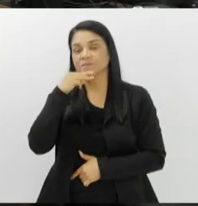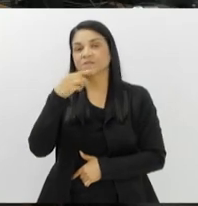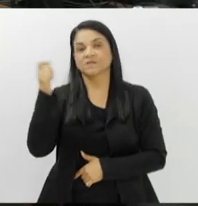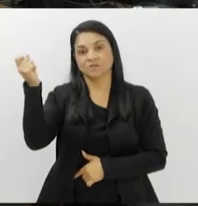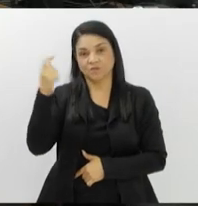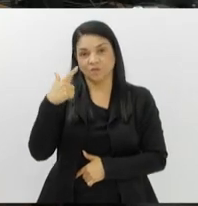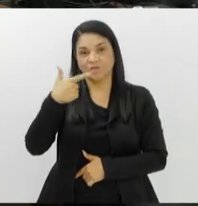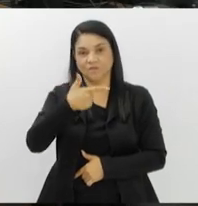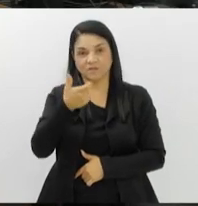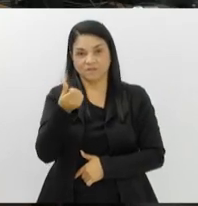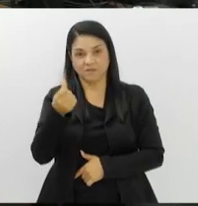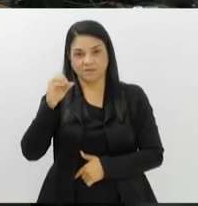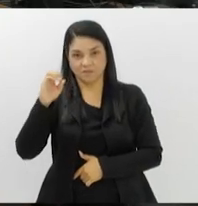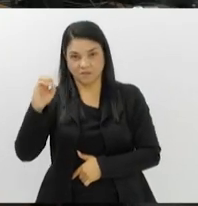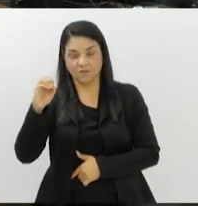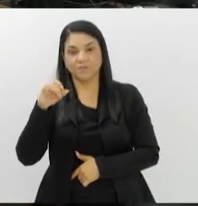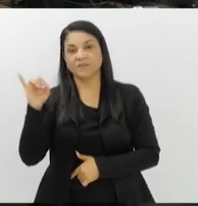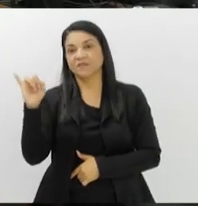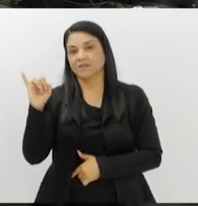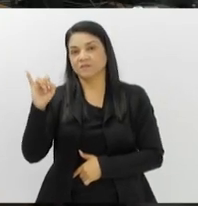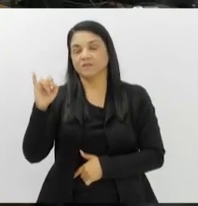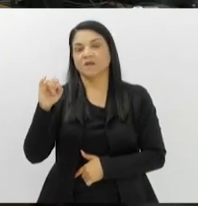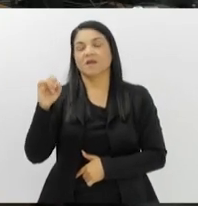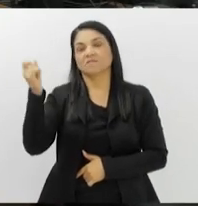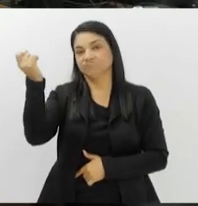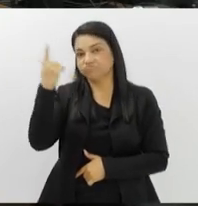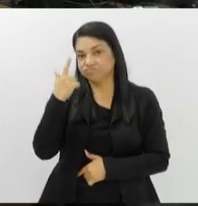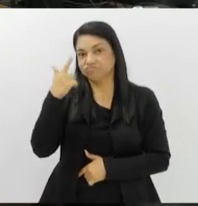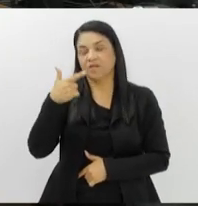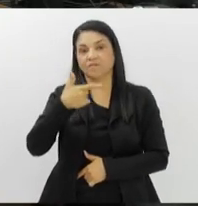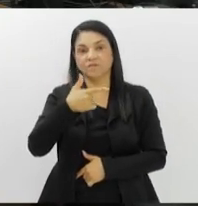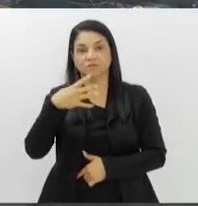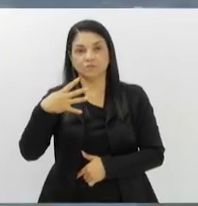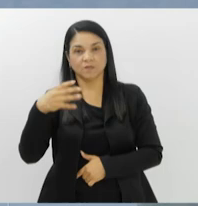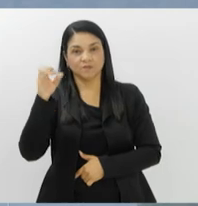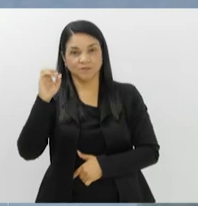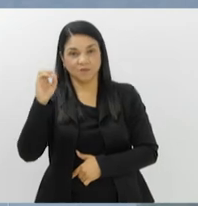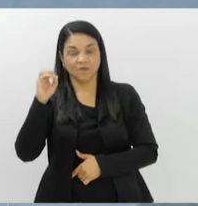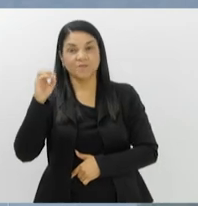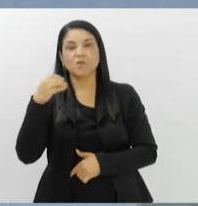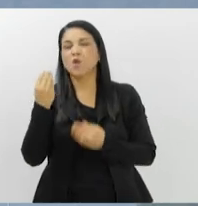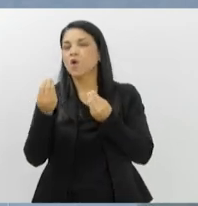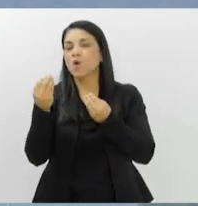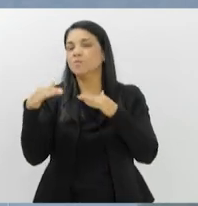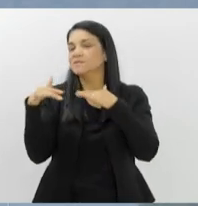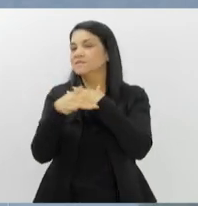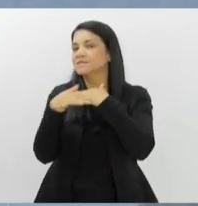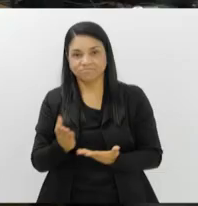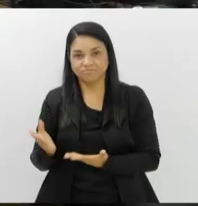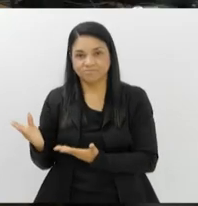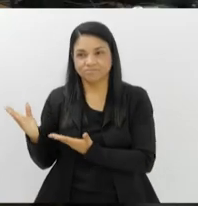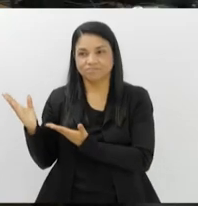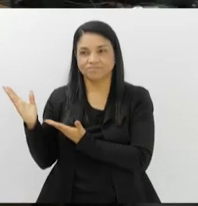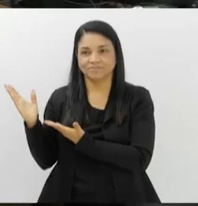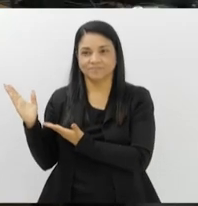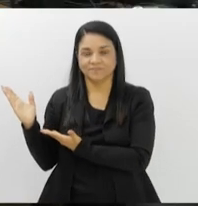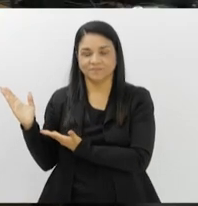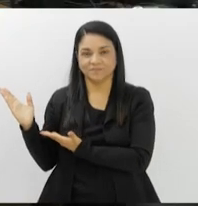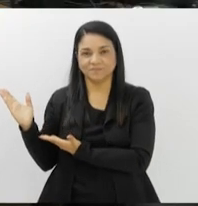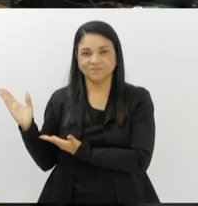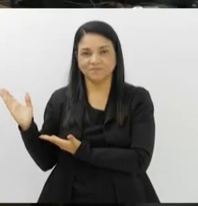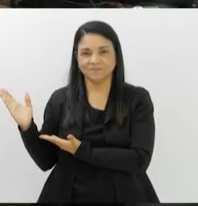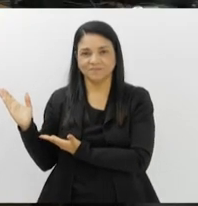graus, Tatiaia também com sol 24 graus. Vamos ver agora como está o tempo aqui no Rio. alerje